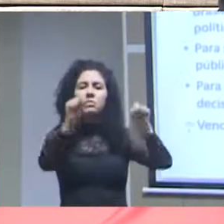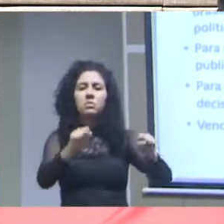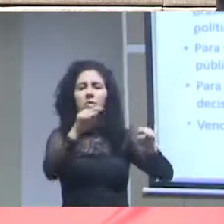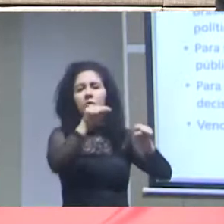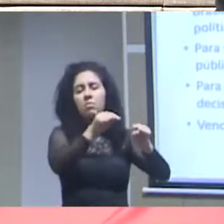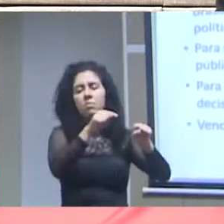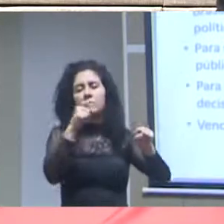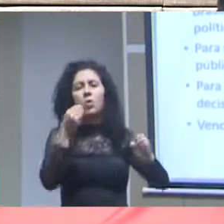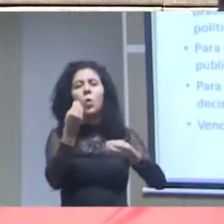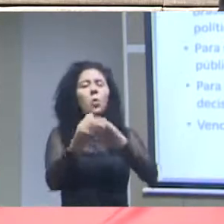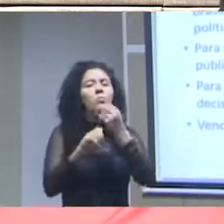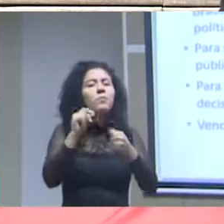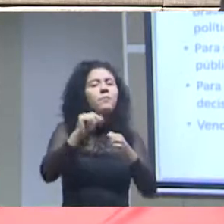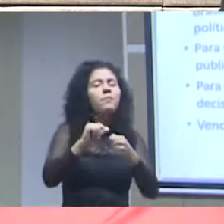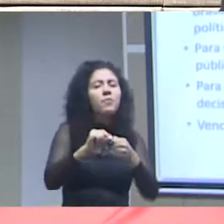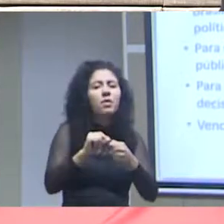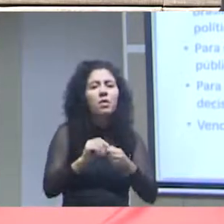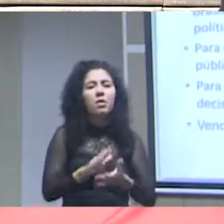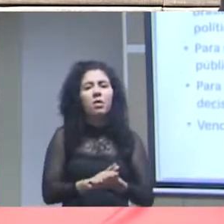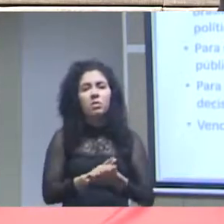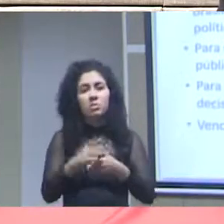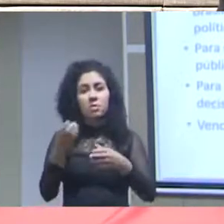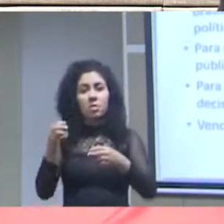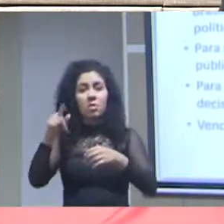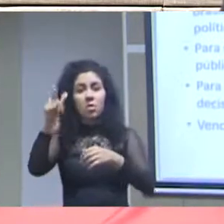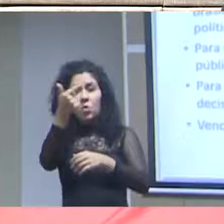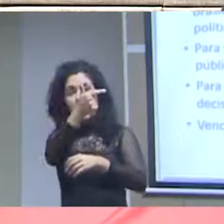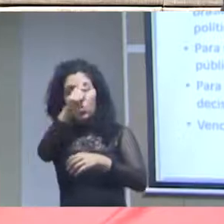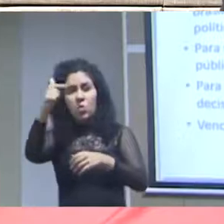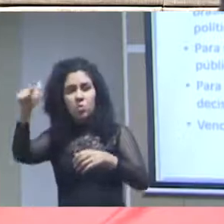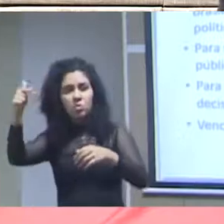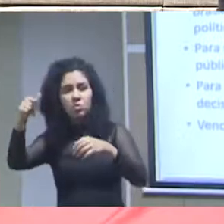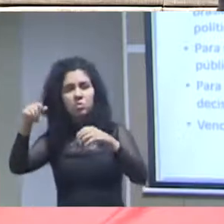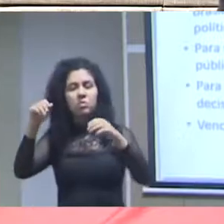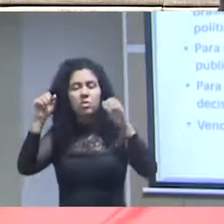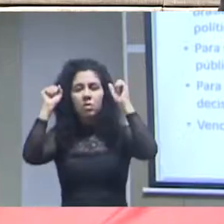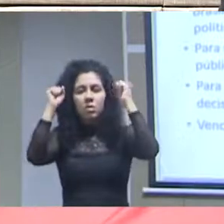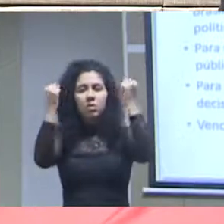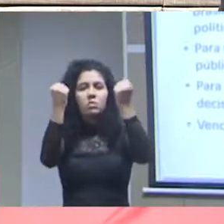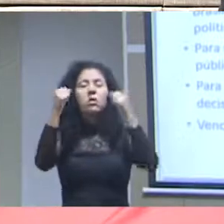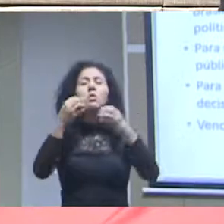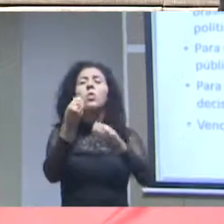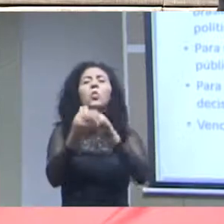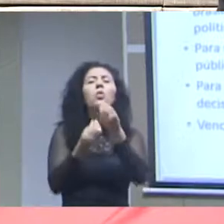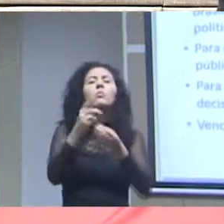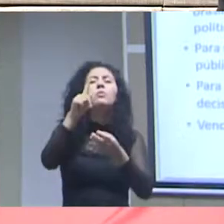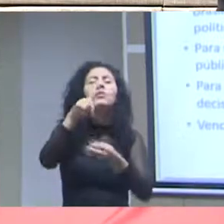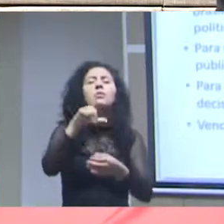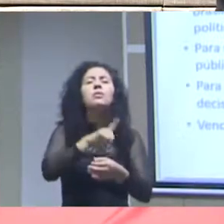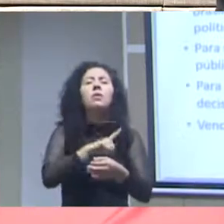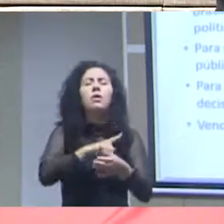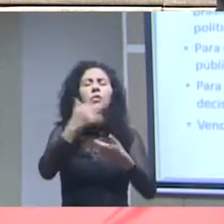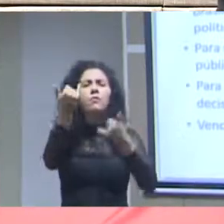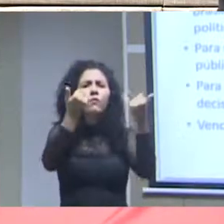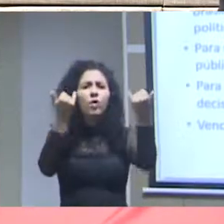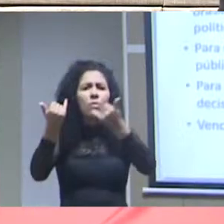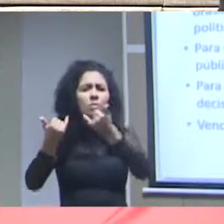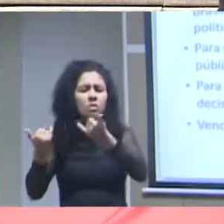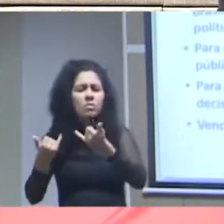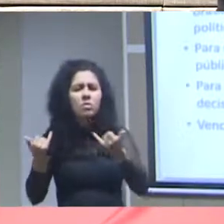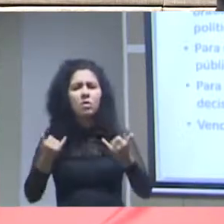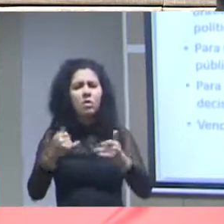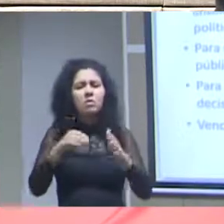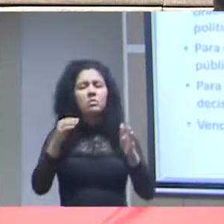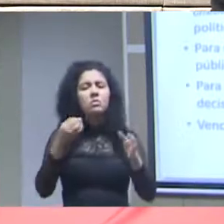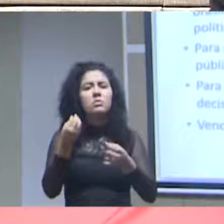diferentes tribunais como informações que são disponibilizadas unicamente em forma